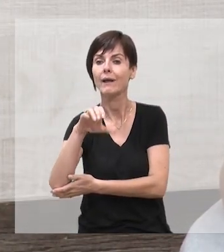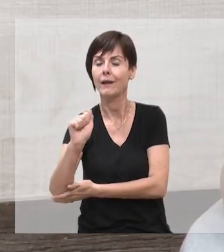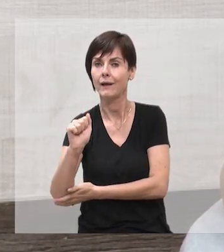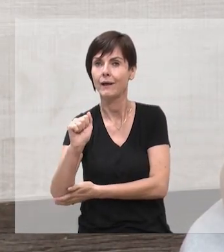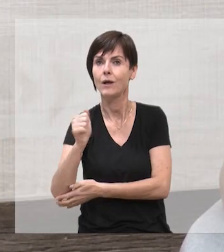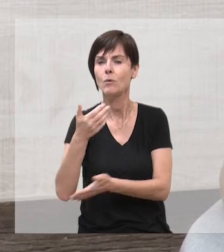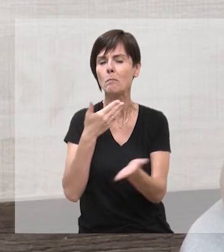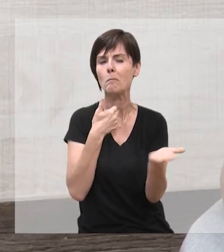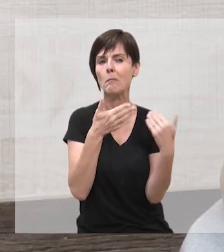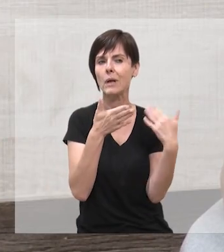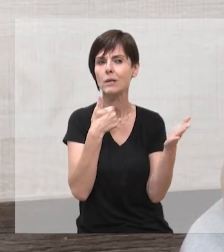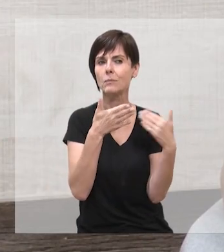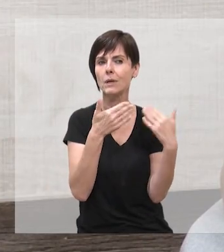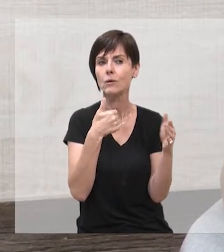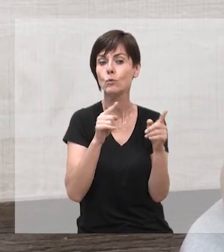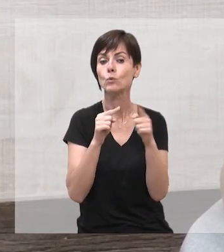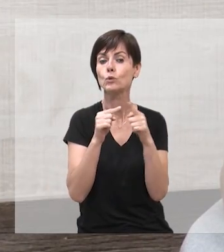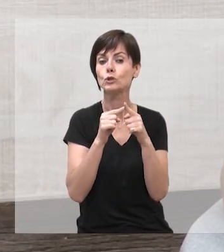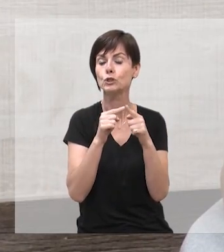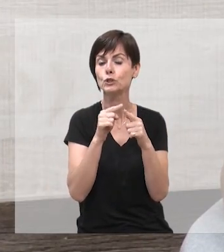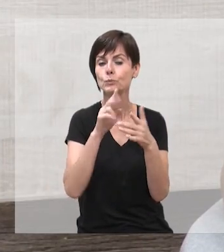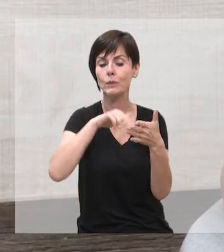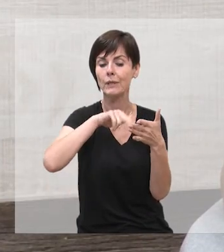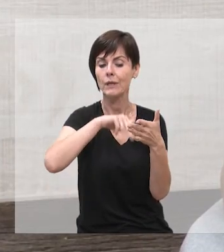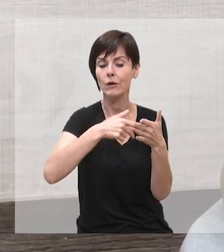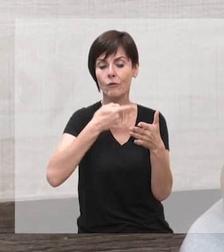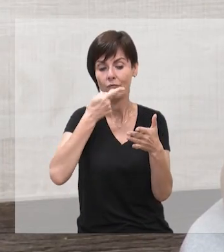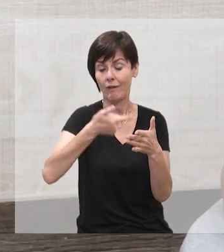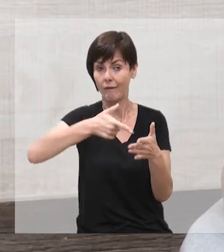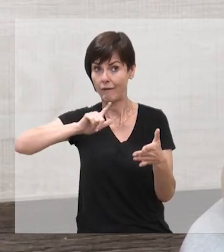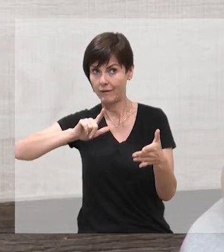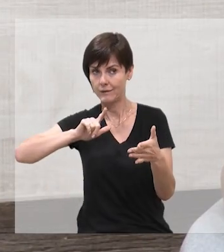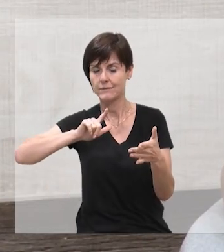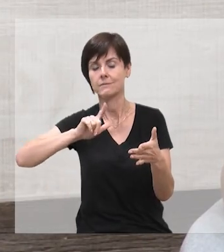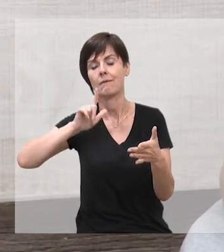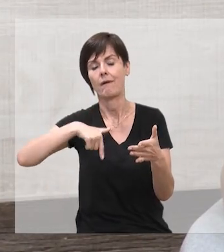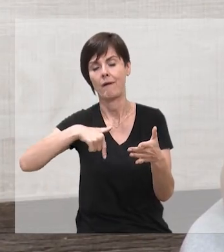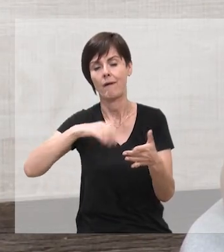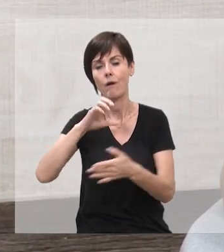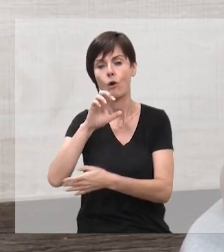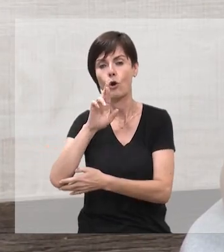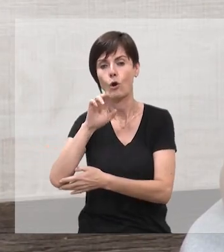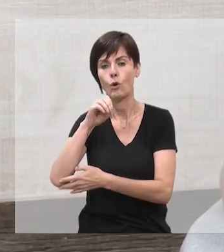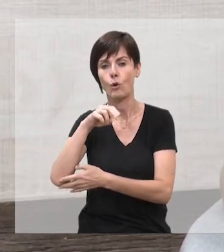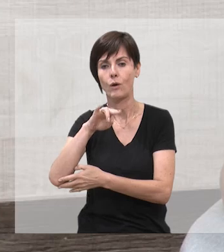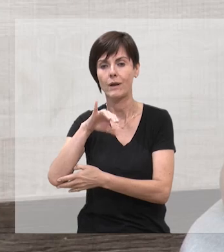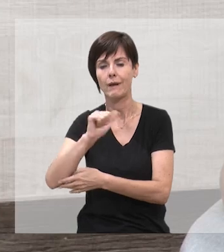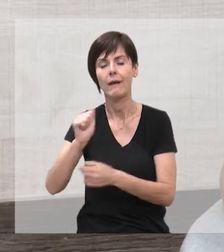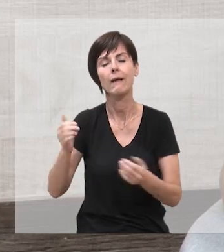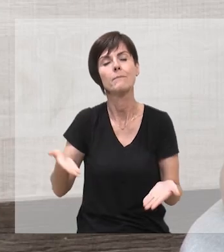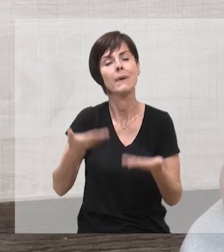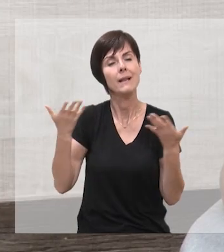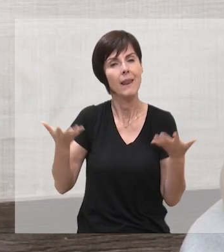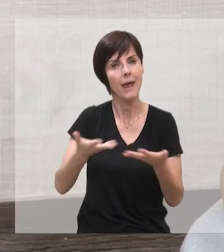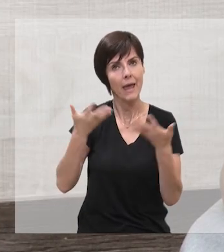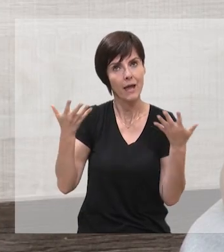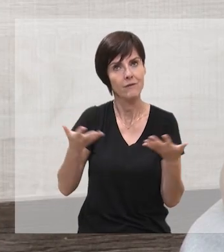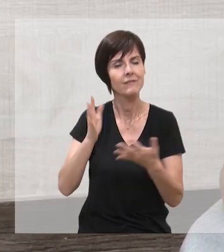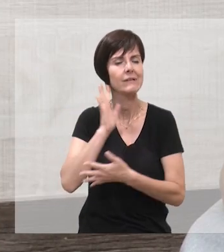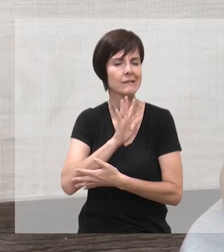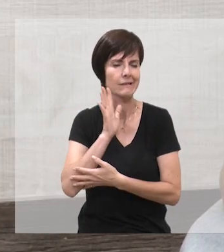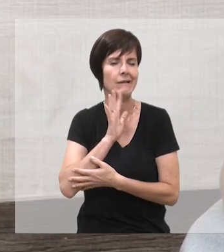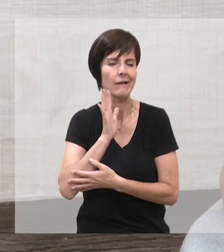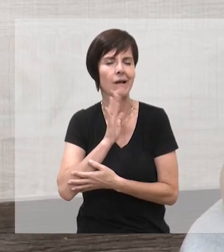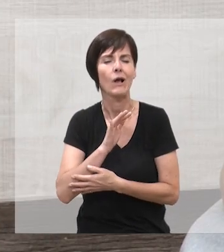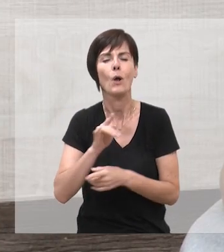criando uma linguagem, criando um diálogo com o gênero, né, como falei anteriormente, o gênero, a crônica tem uma leveza